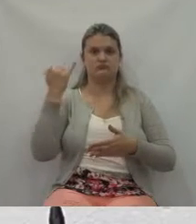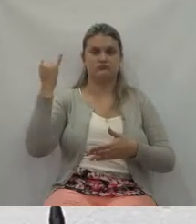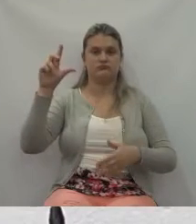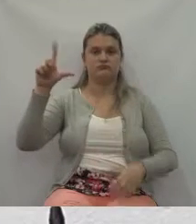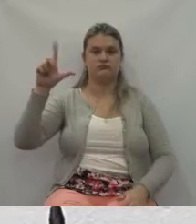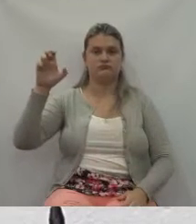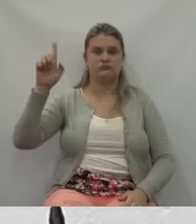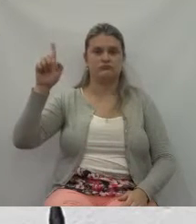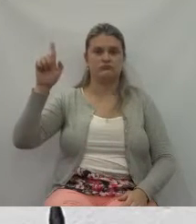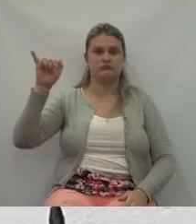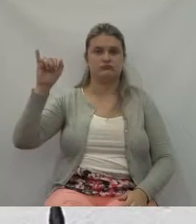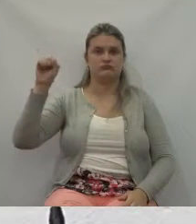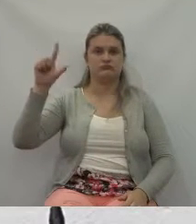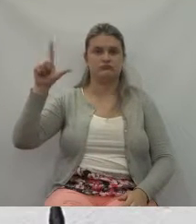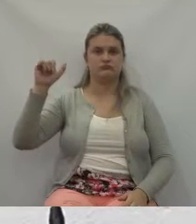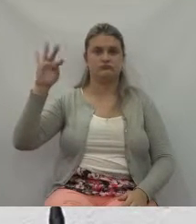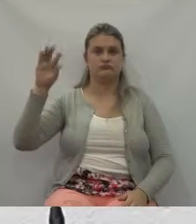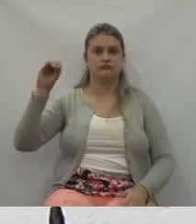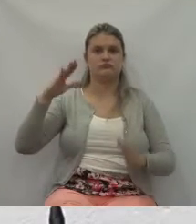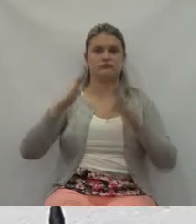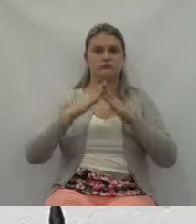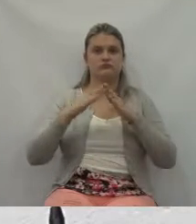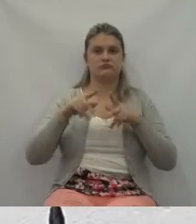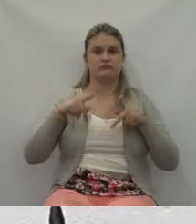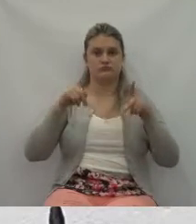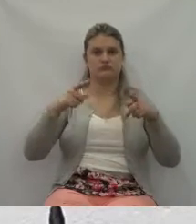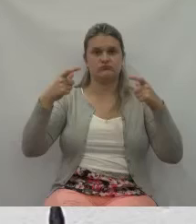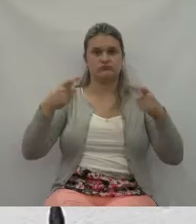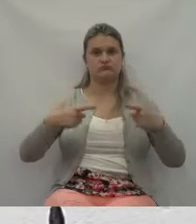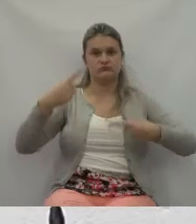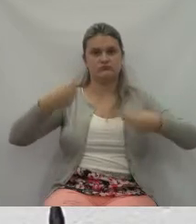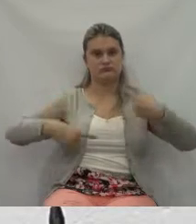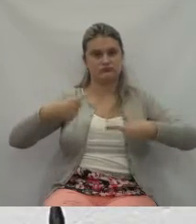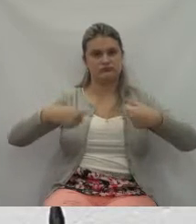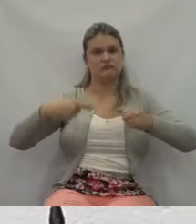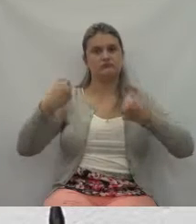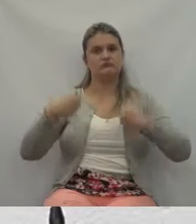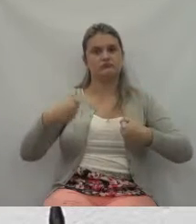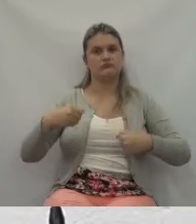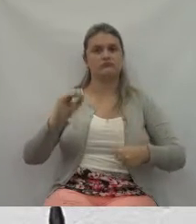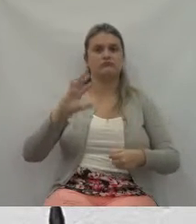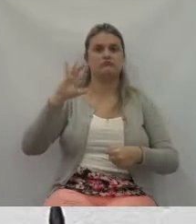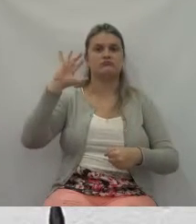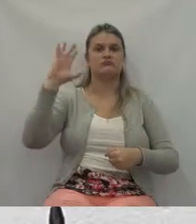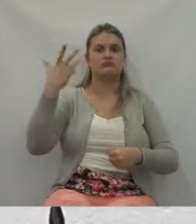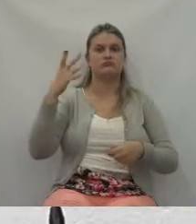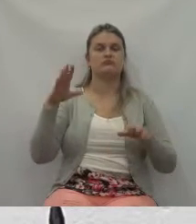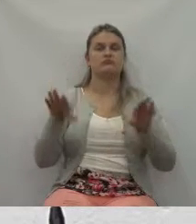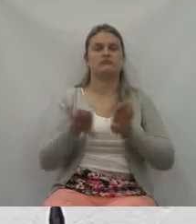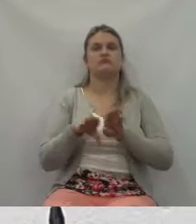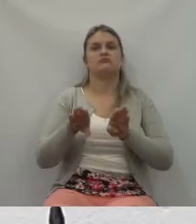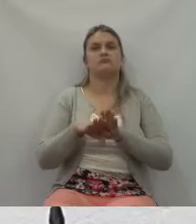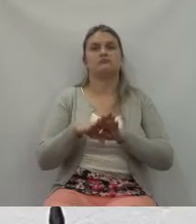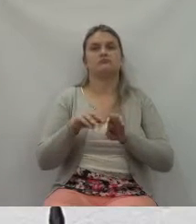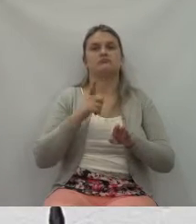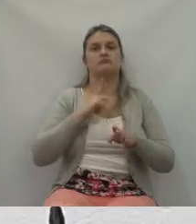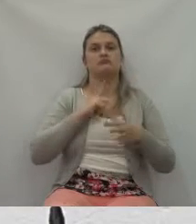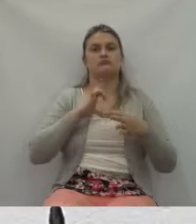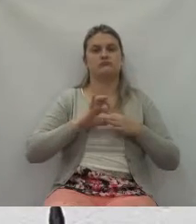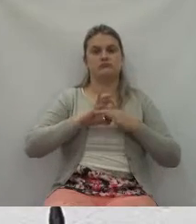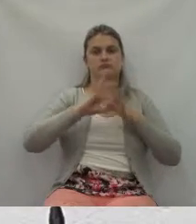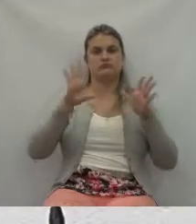do povo, é onde as discussões têm que ocorrer, e isso dá liberdade também, não gosto de